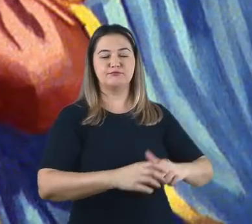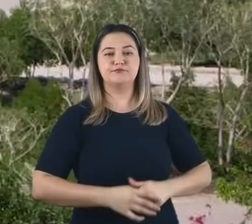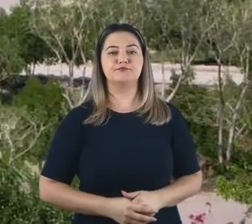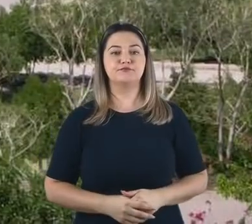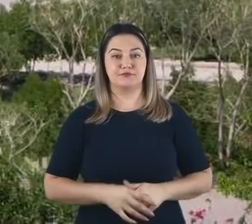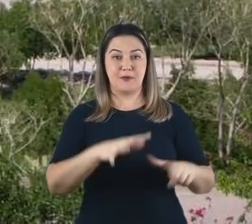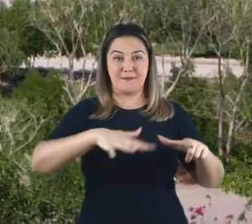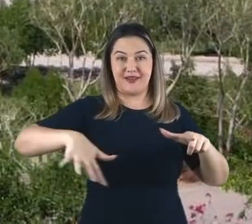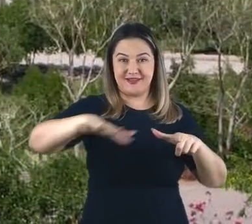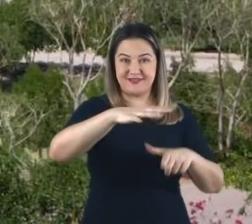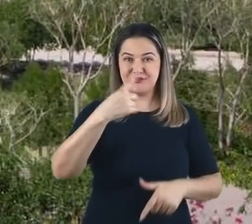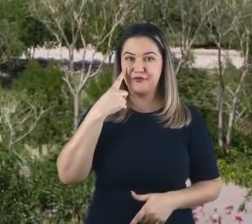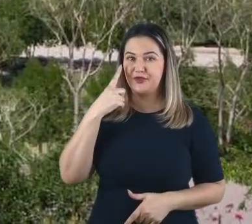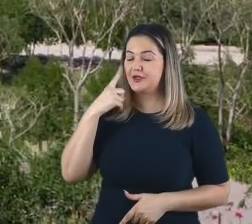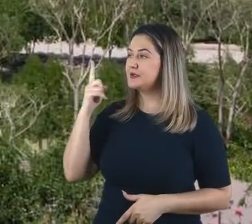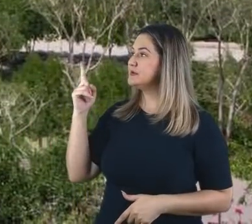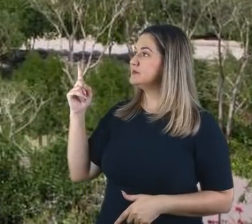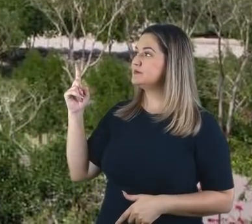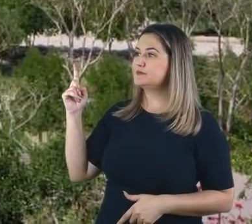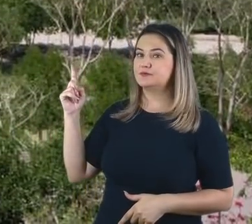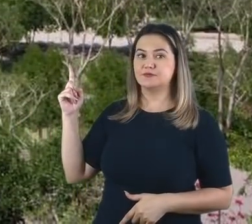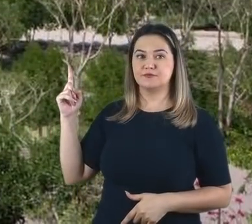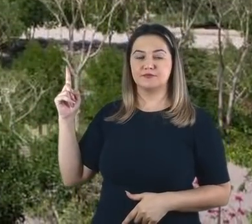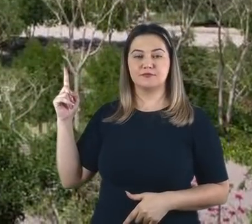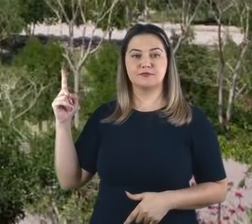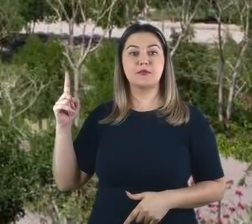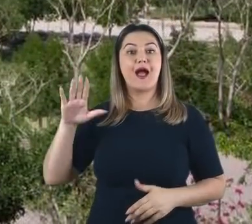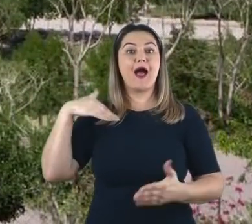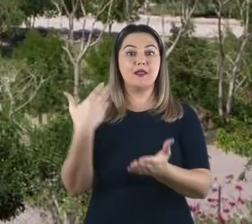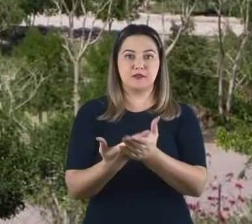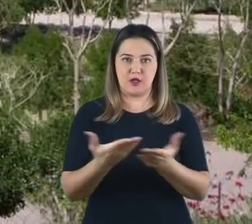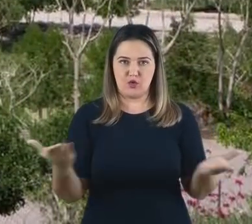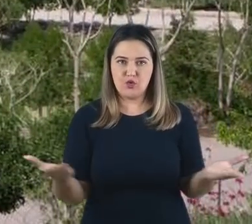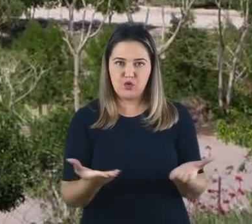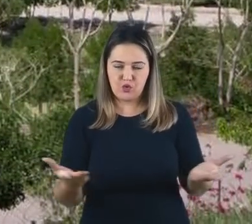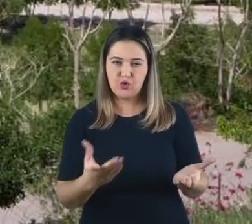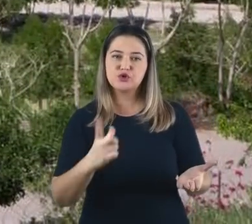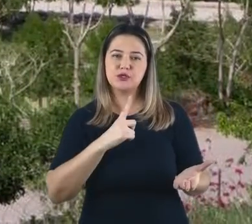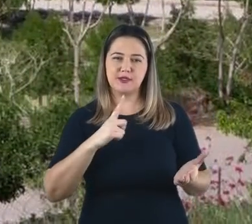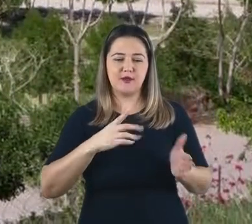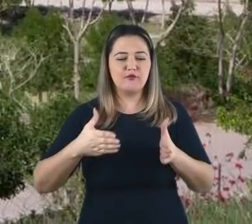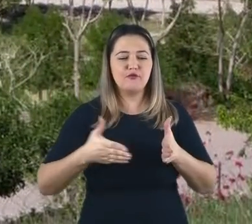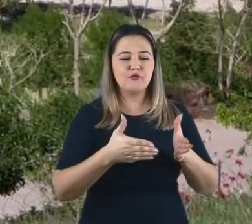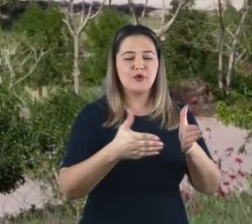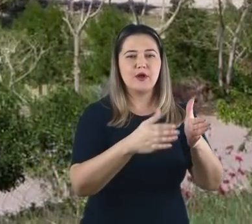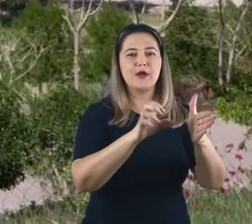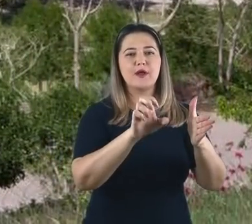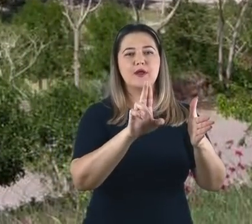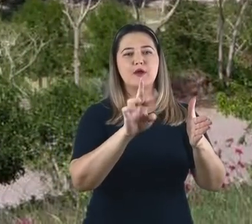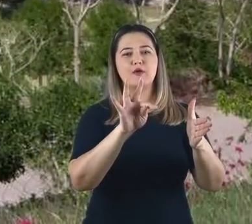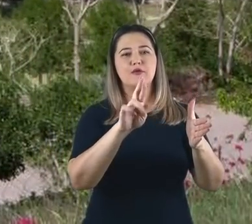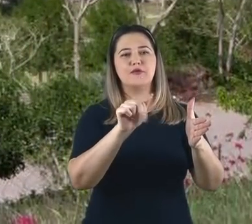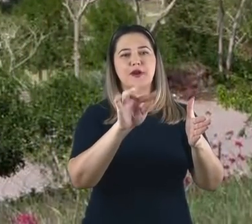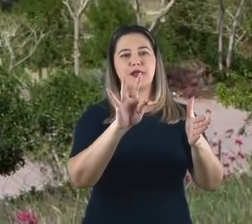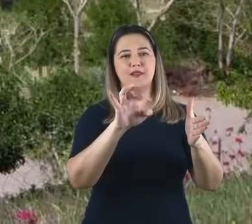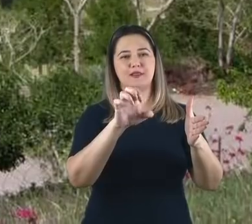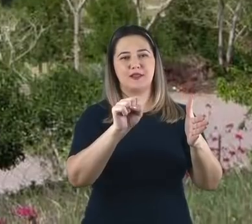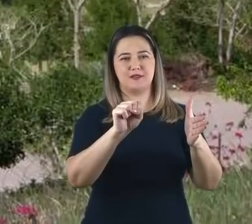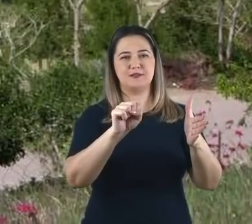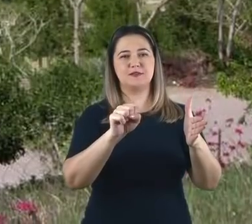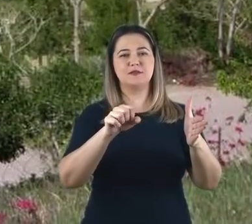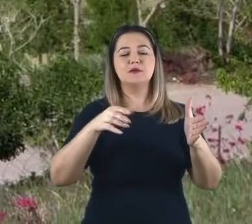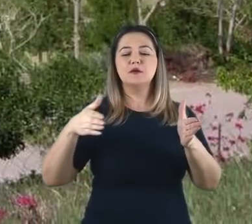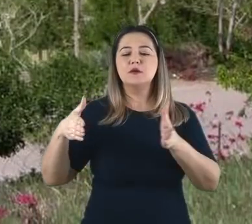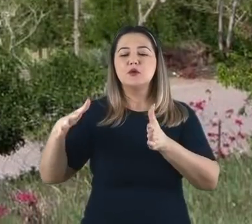dela. O nome dessa planície, onde aconteceu o episódio, sobrevive num afluente do rio Eufrates, chamado Nardura,